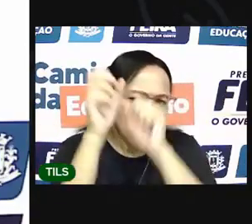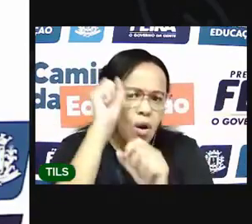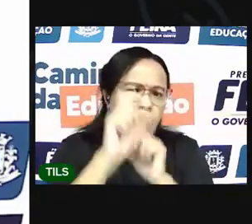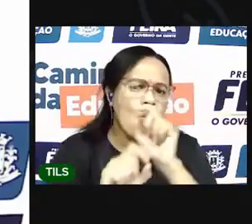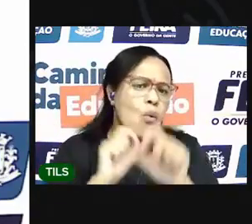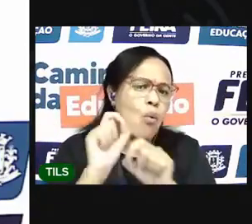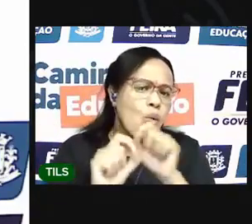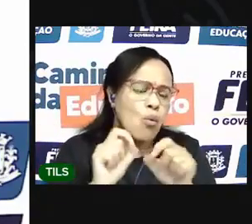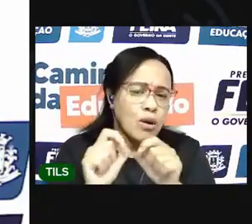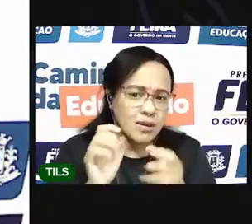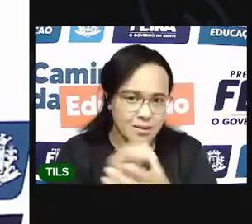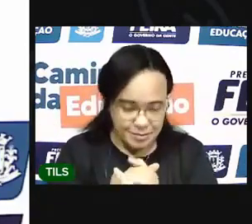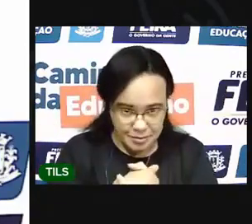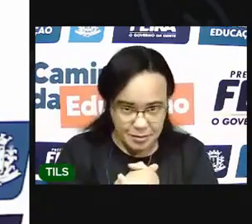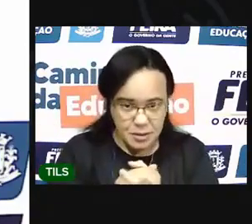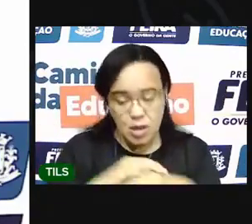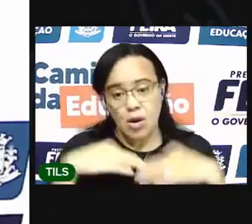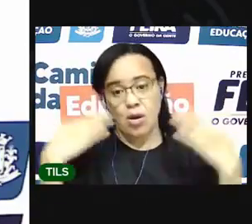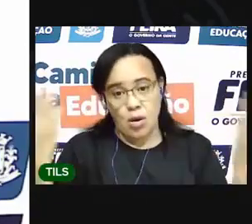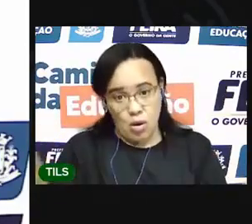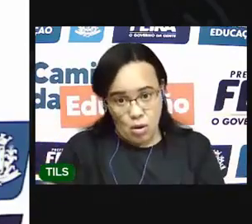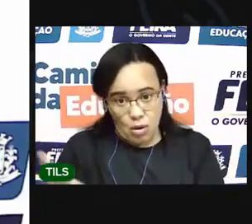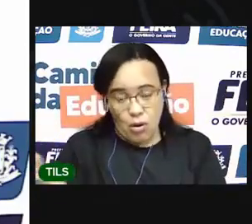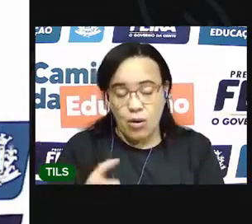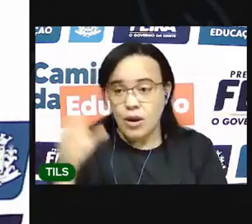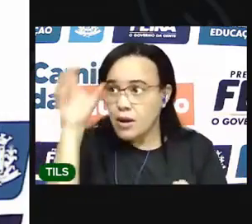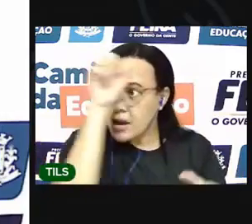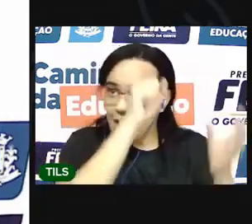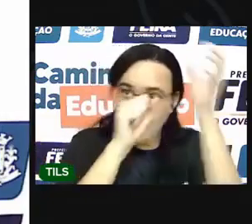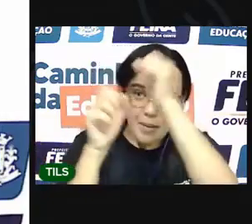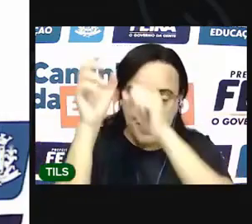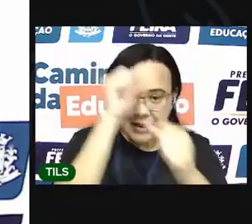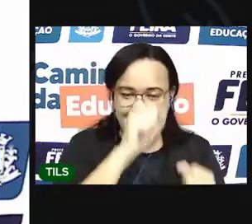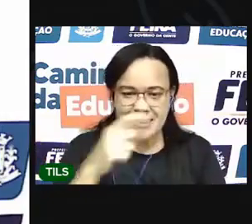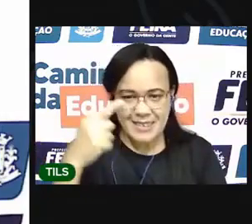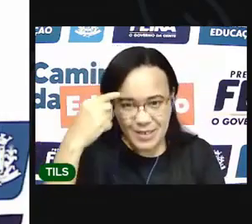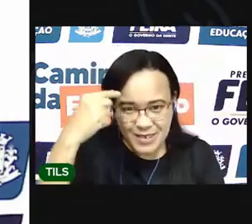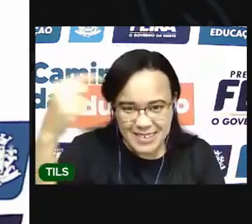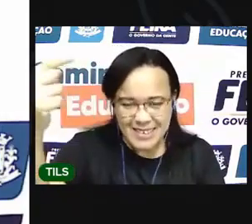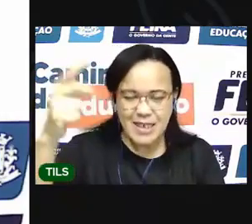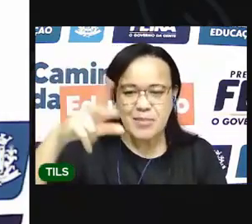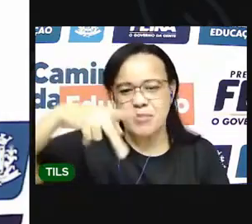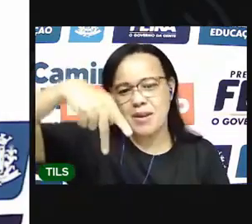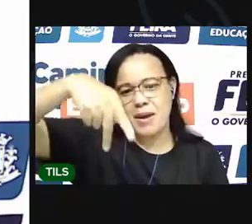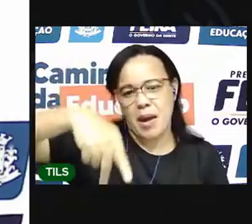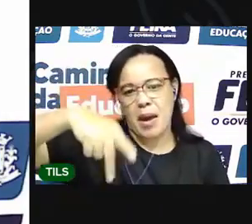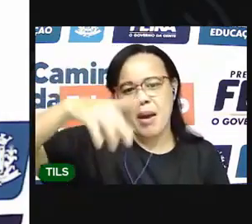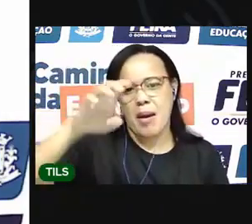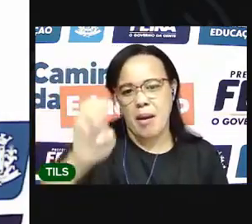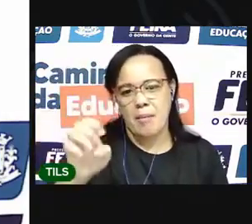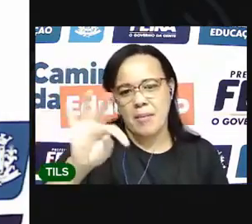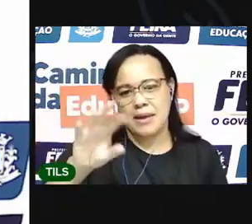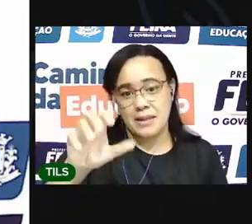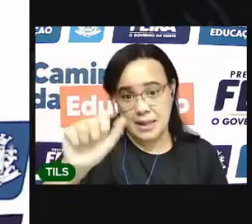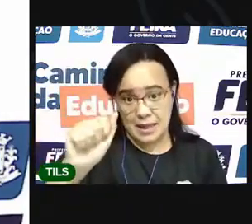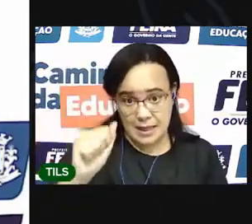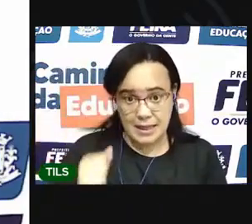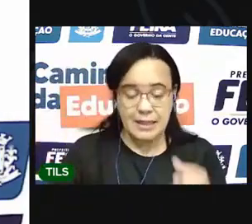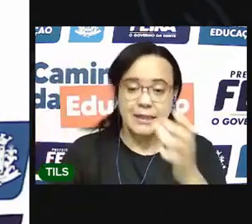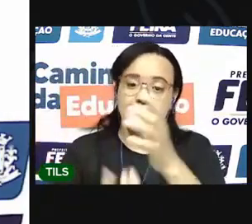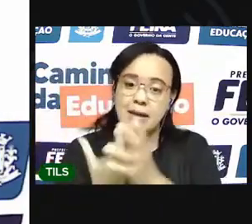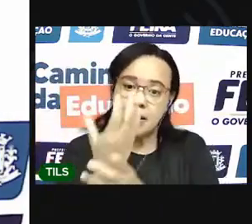A gente aprendeu com a aula de hoje que a peteca é uma palavra, um brinquedo de origem